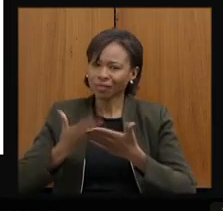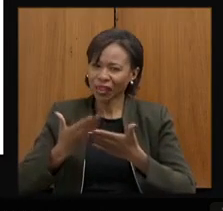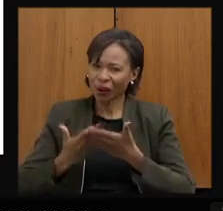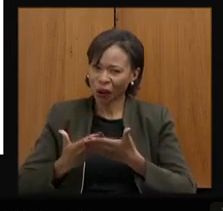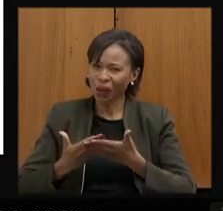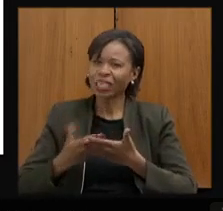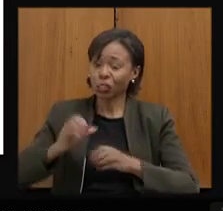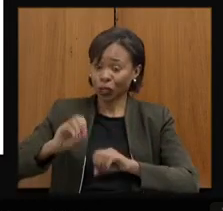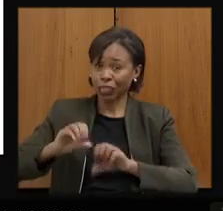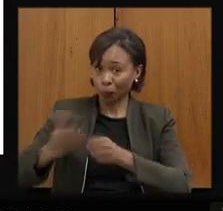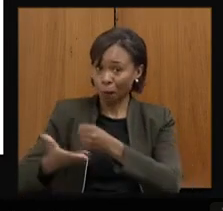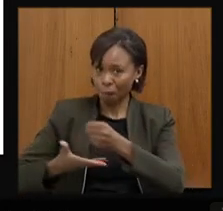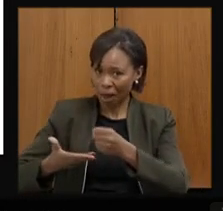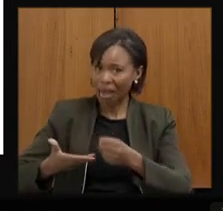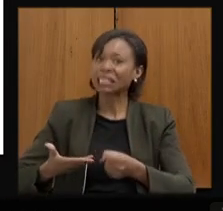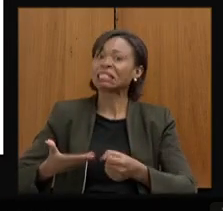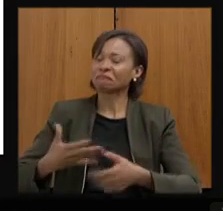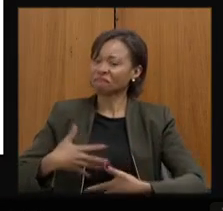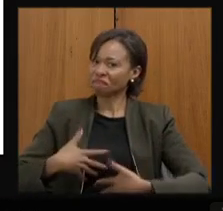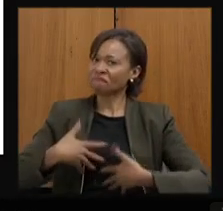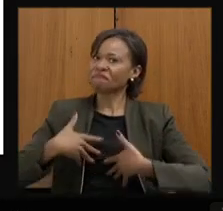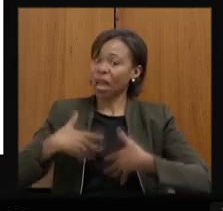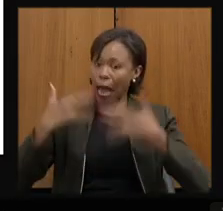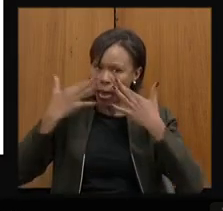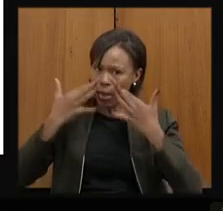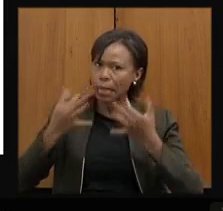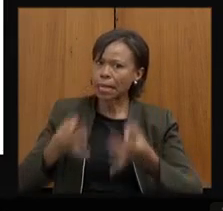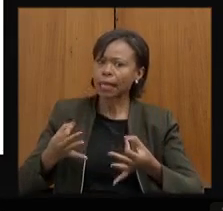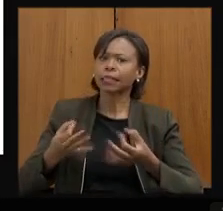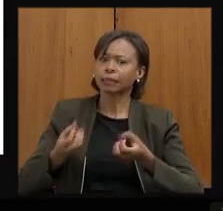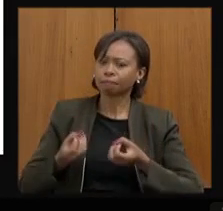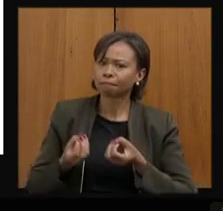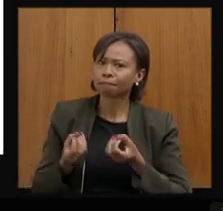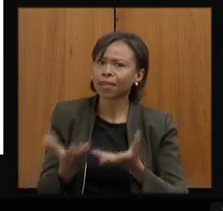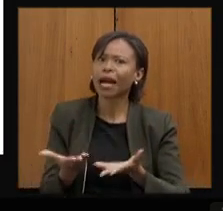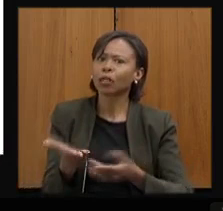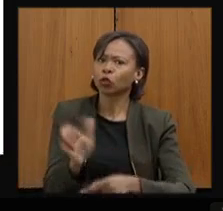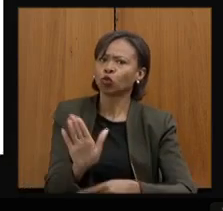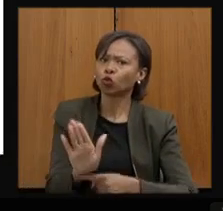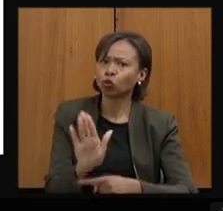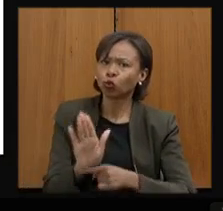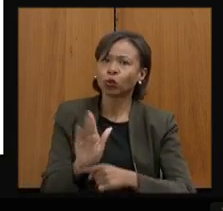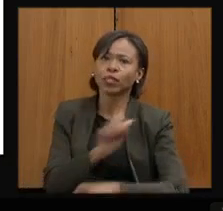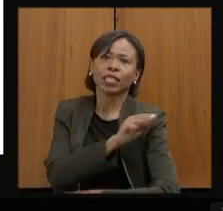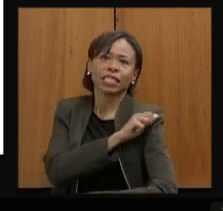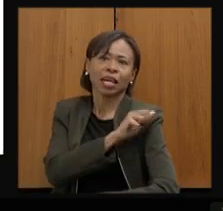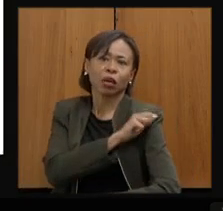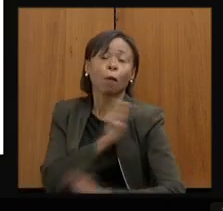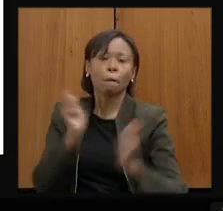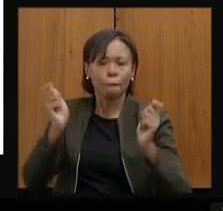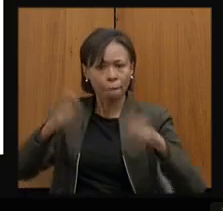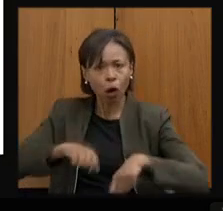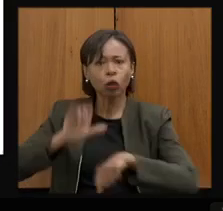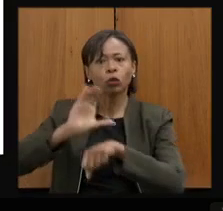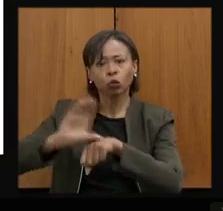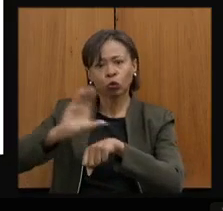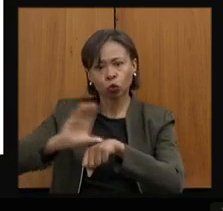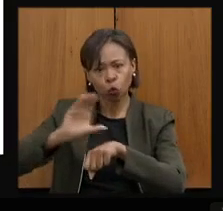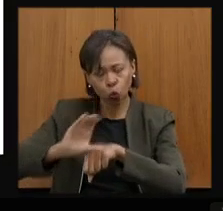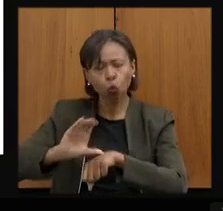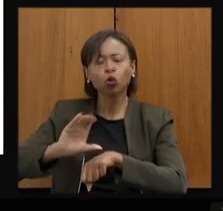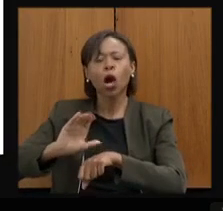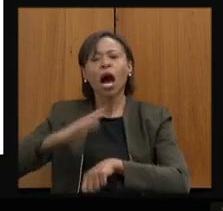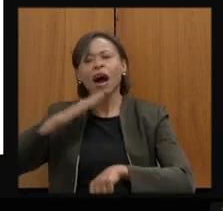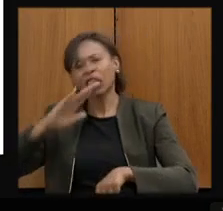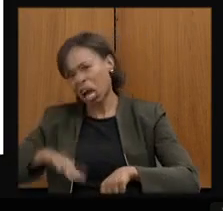orgulhosas também e bastante atentas a toda a oferta das boas condições desses estudantes para que eles façam o estudo no contraturno